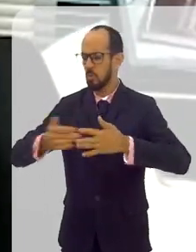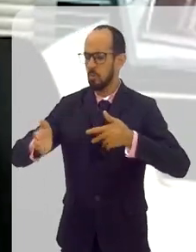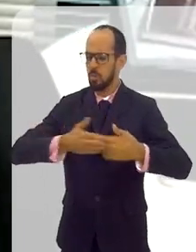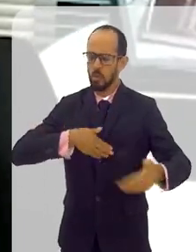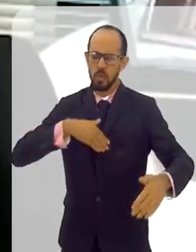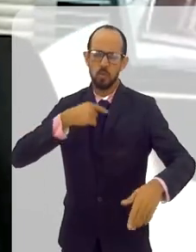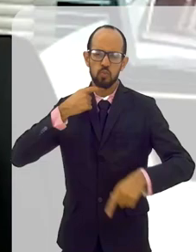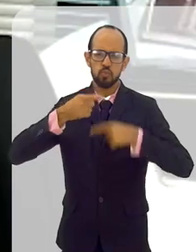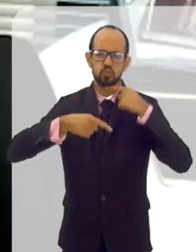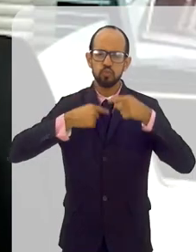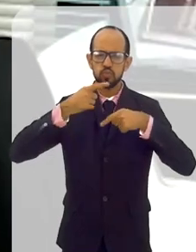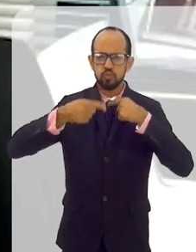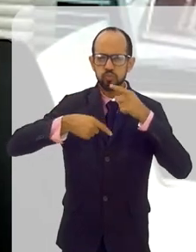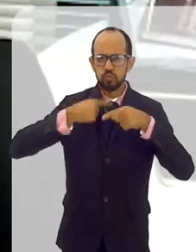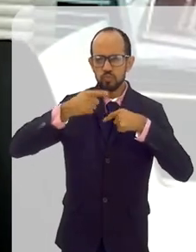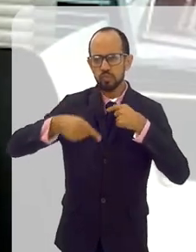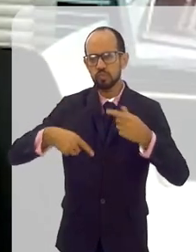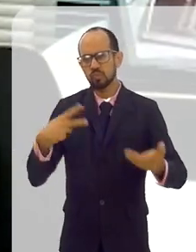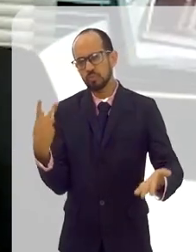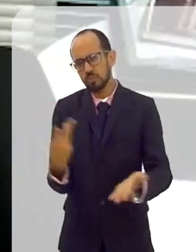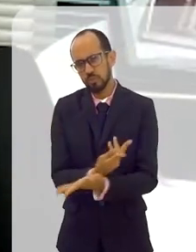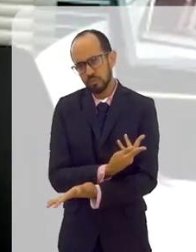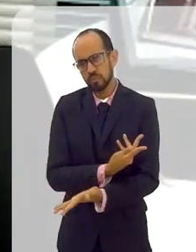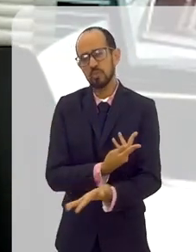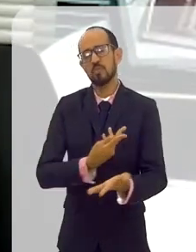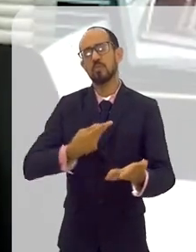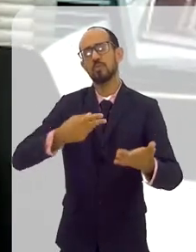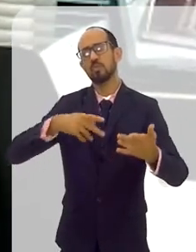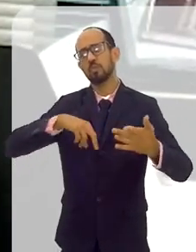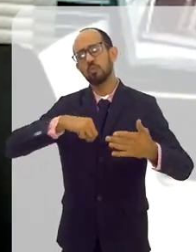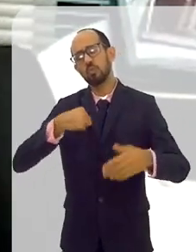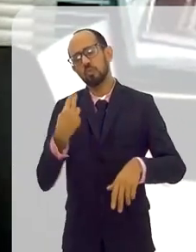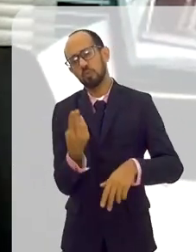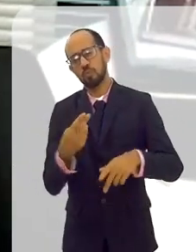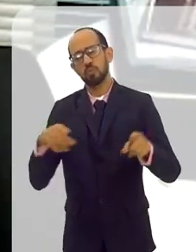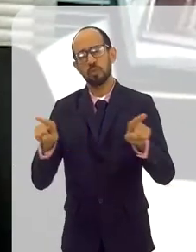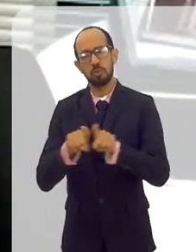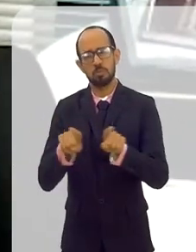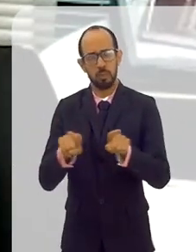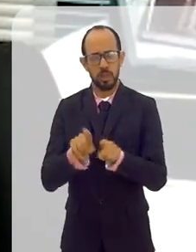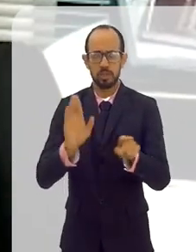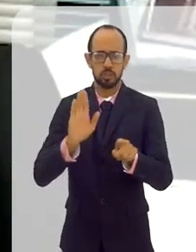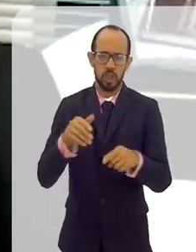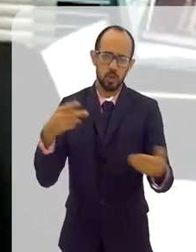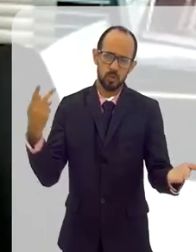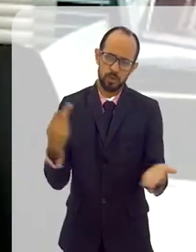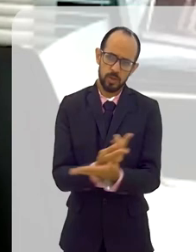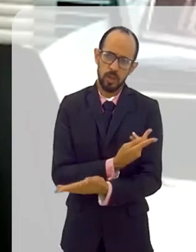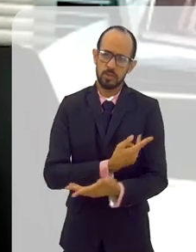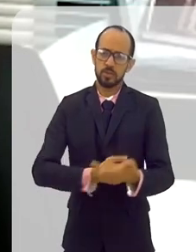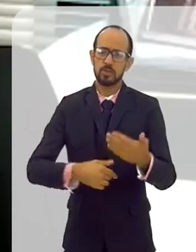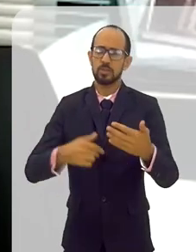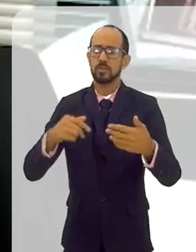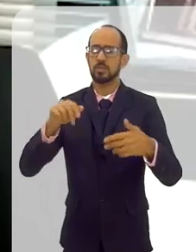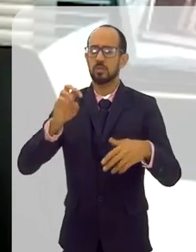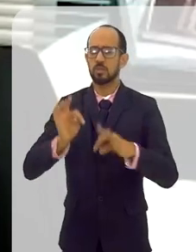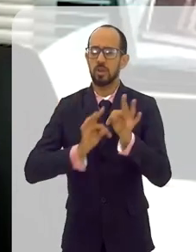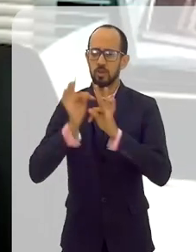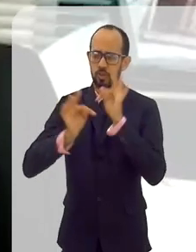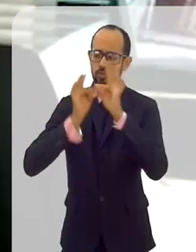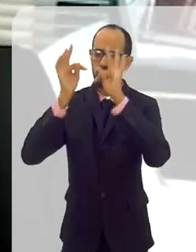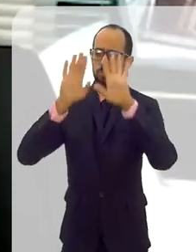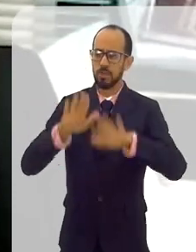não só ajudar no que está posto, no que já acontece atualmente em termos